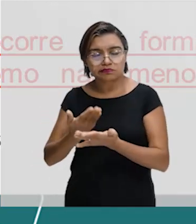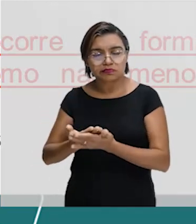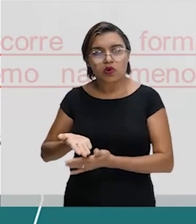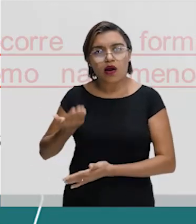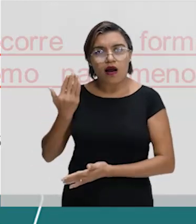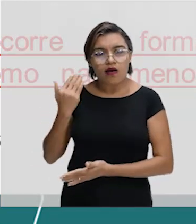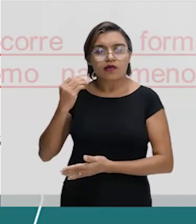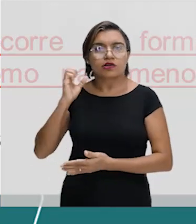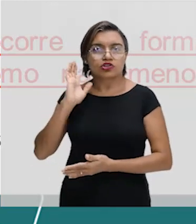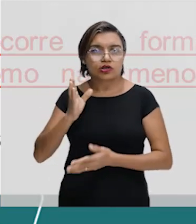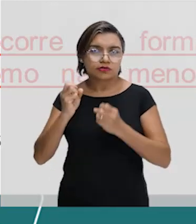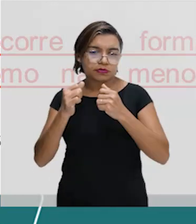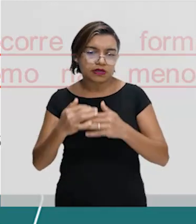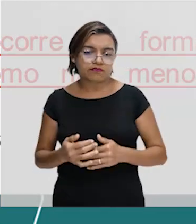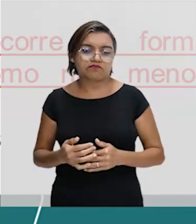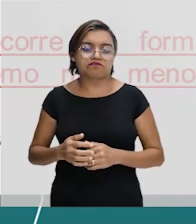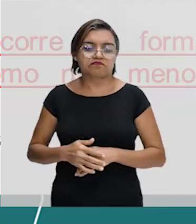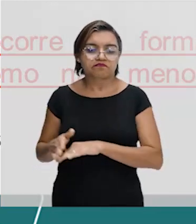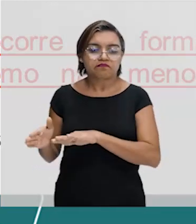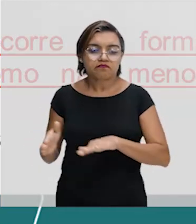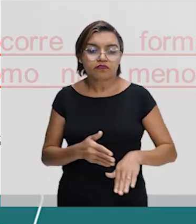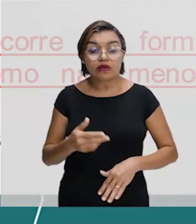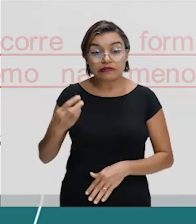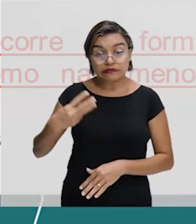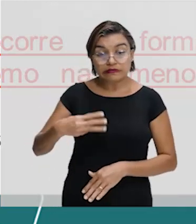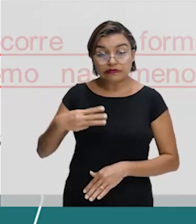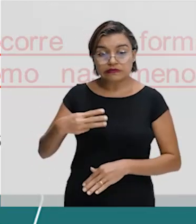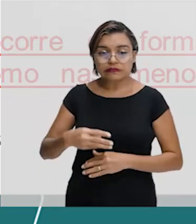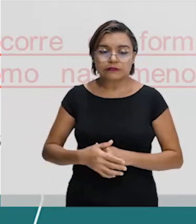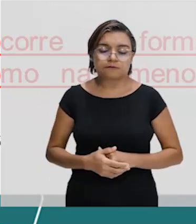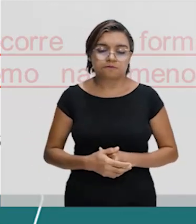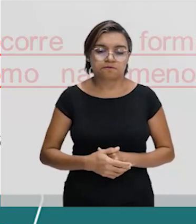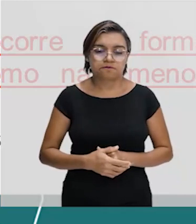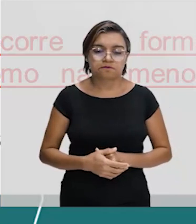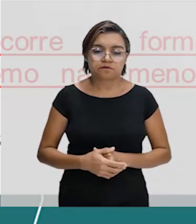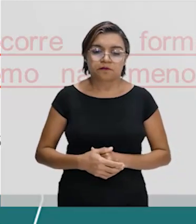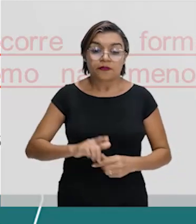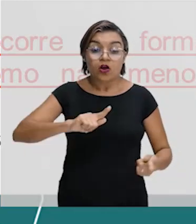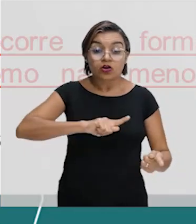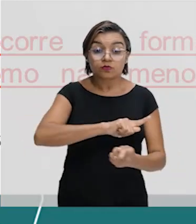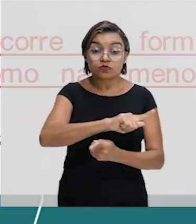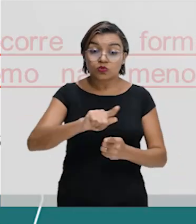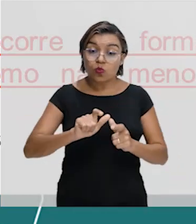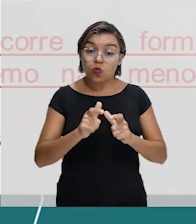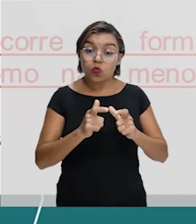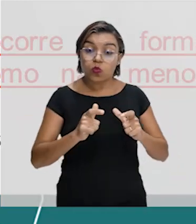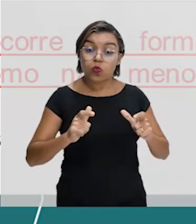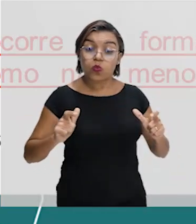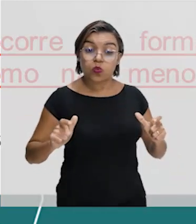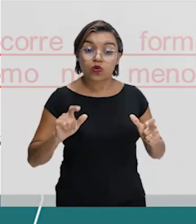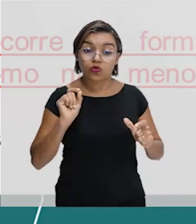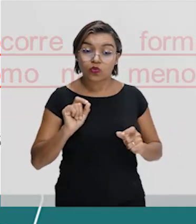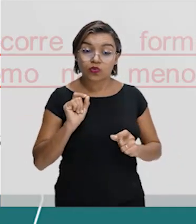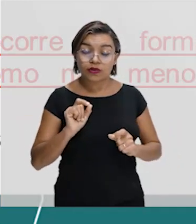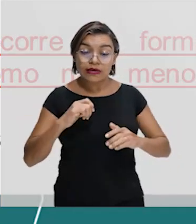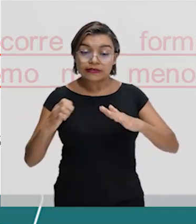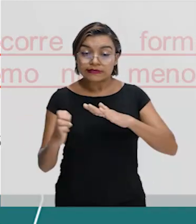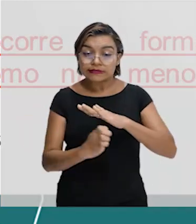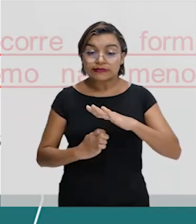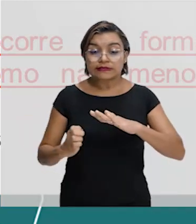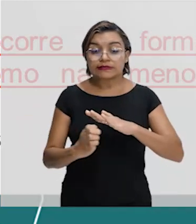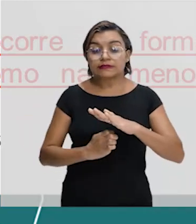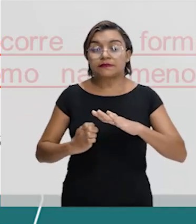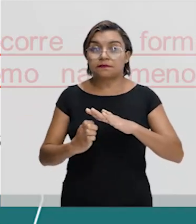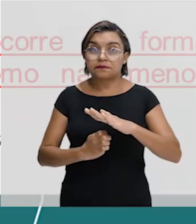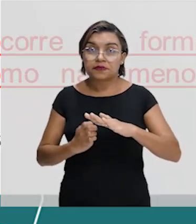Então, isso aqui é muito falso. E a terceira. A expansão da globalização faz com que muitas empresas